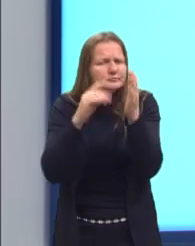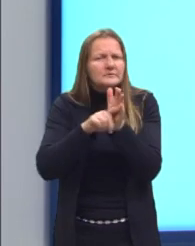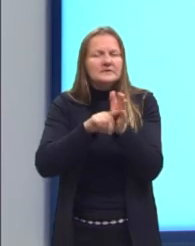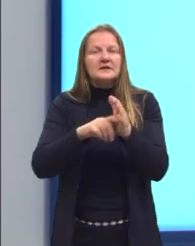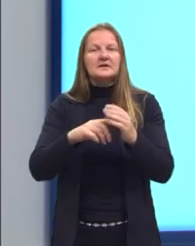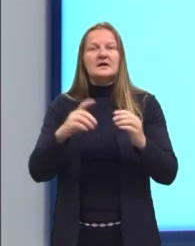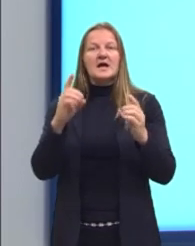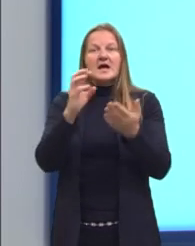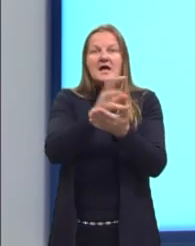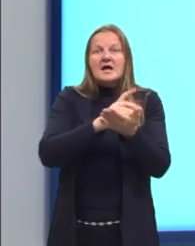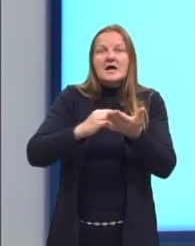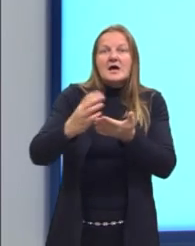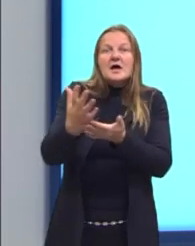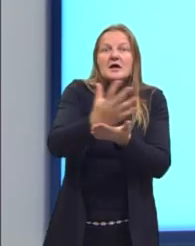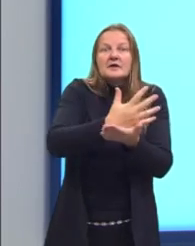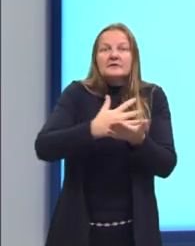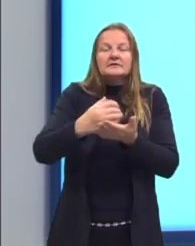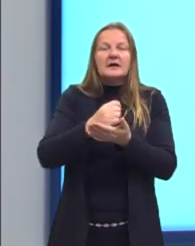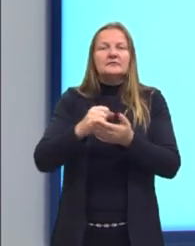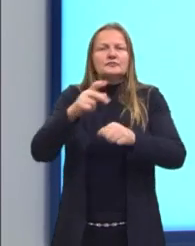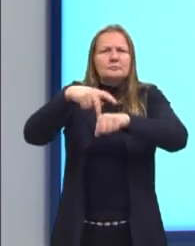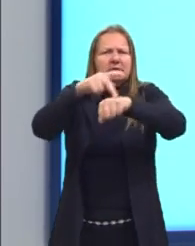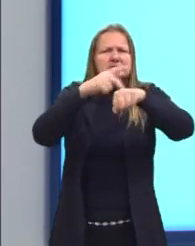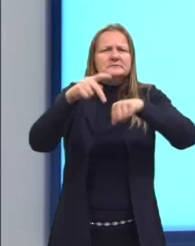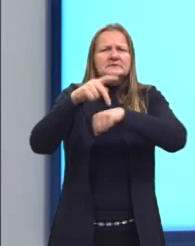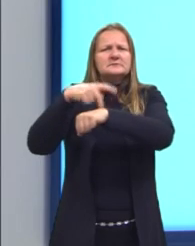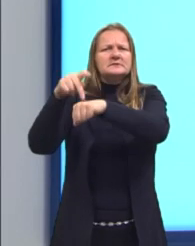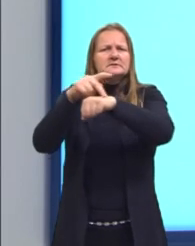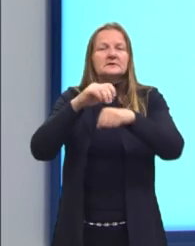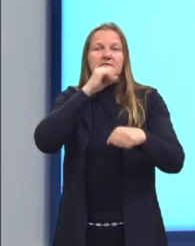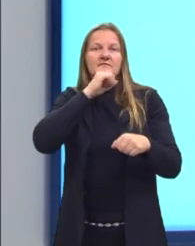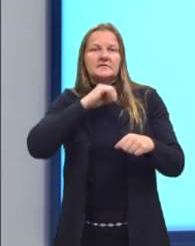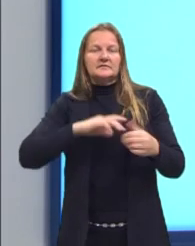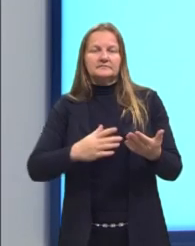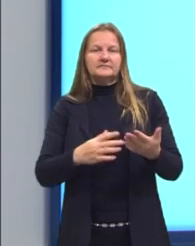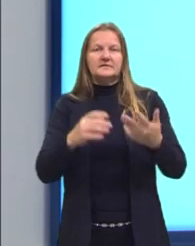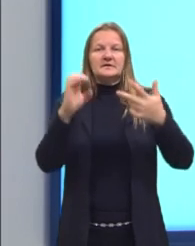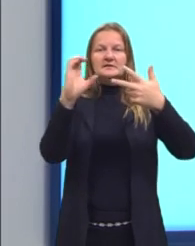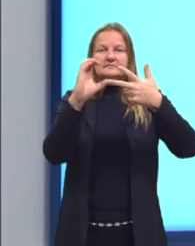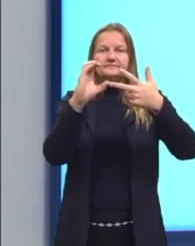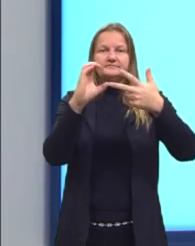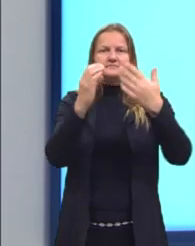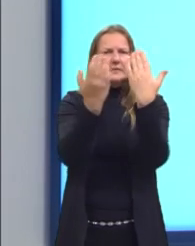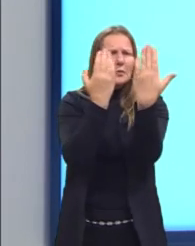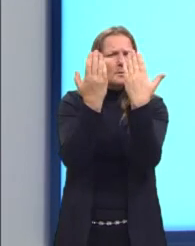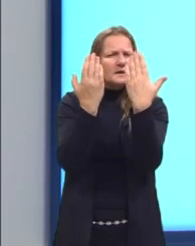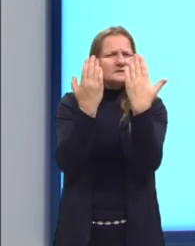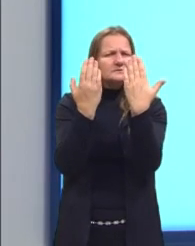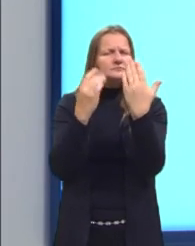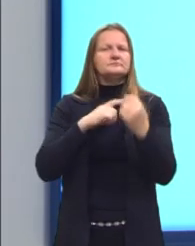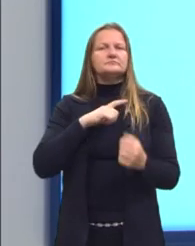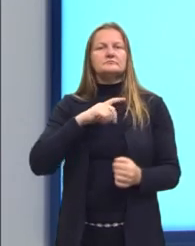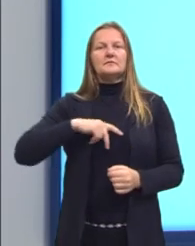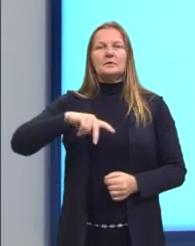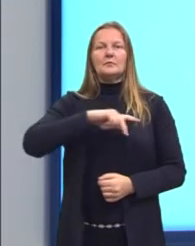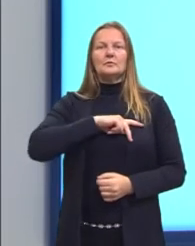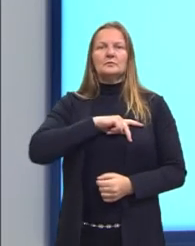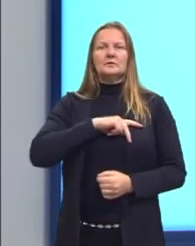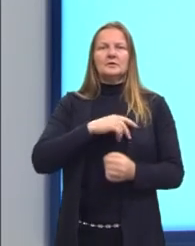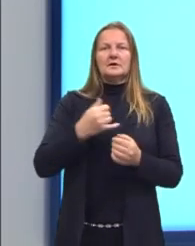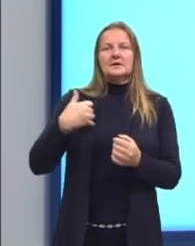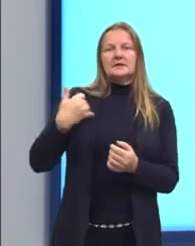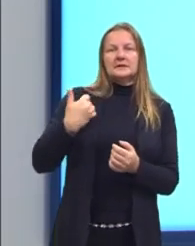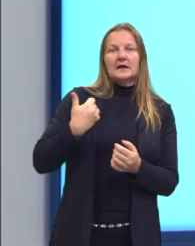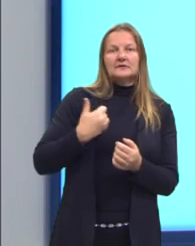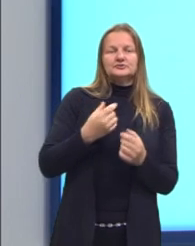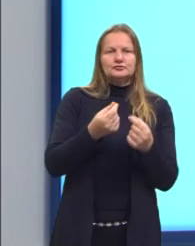demográficos de diferentes países. Letra C. Comparação entre a população, entre a idade da